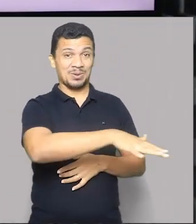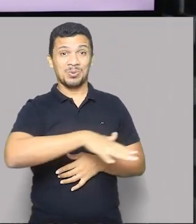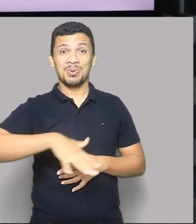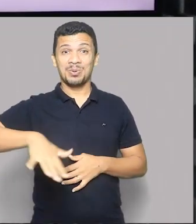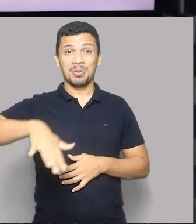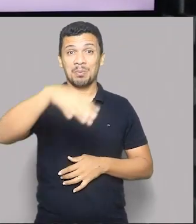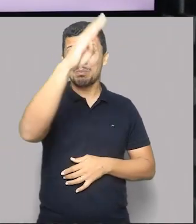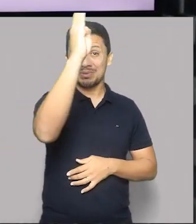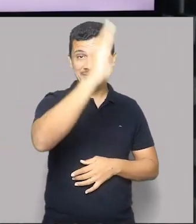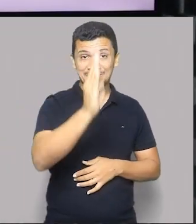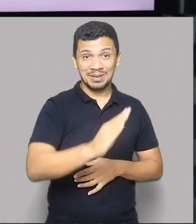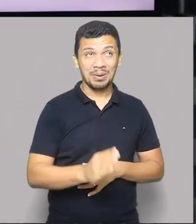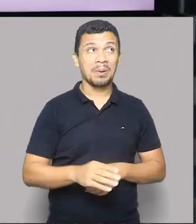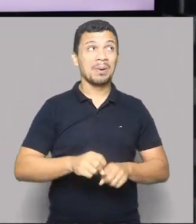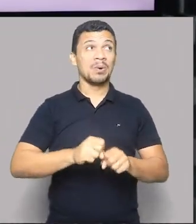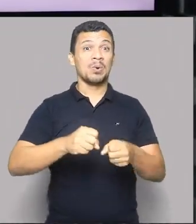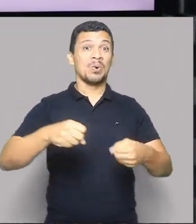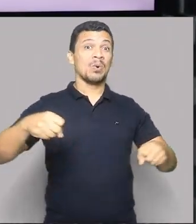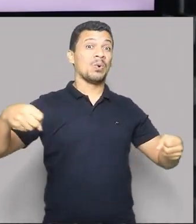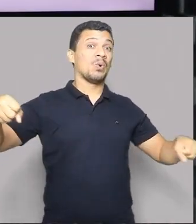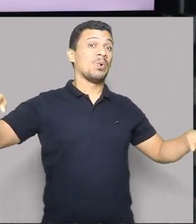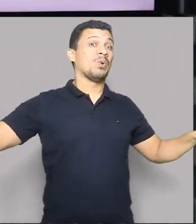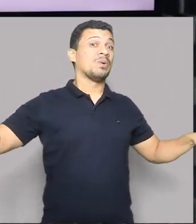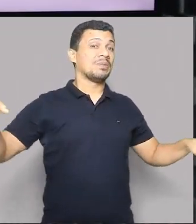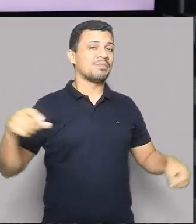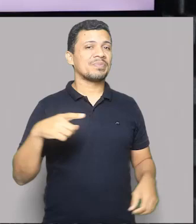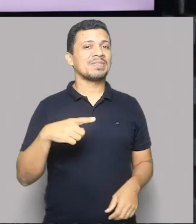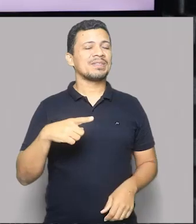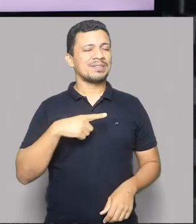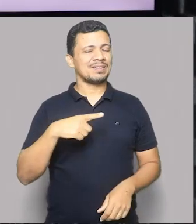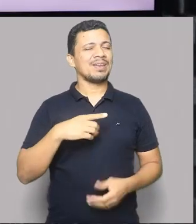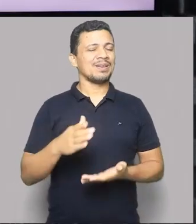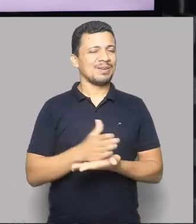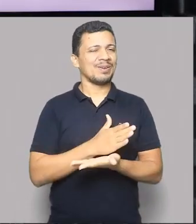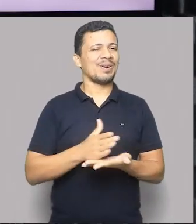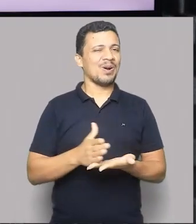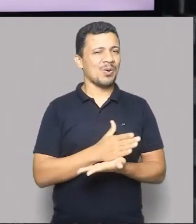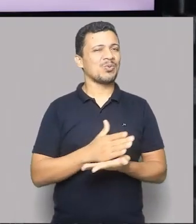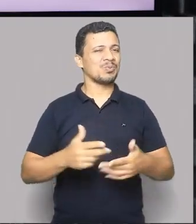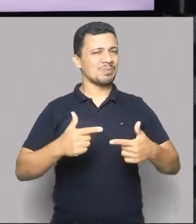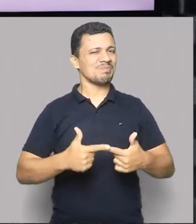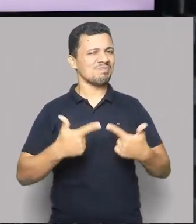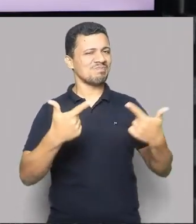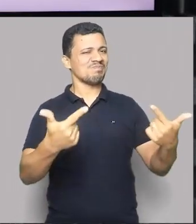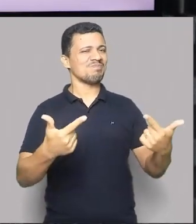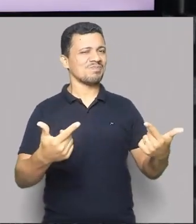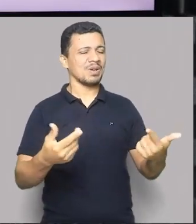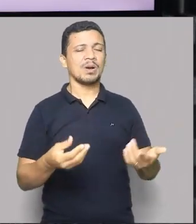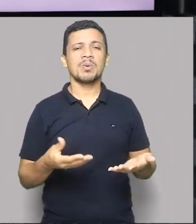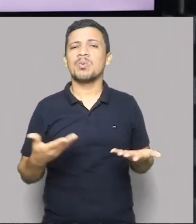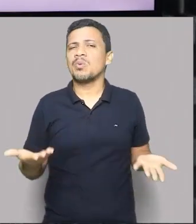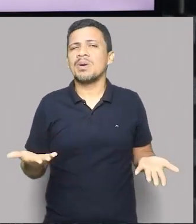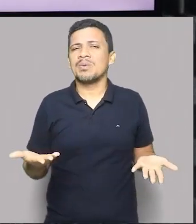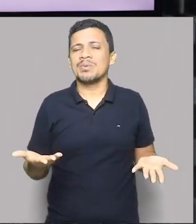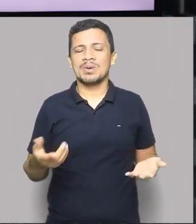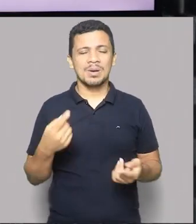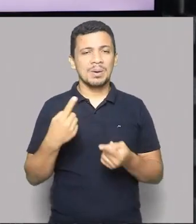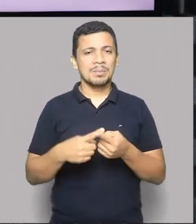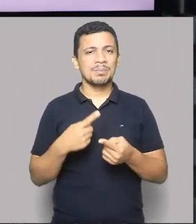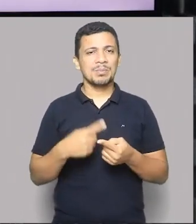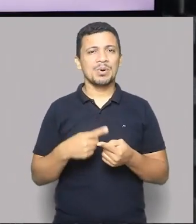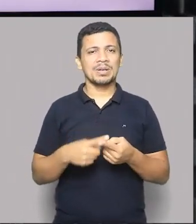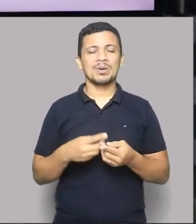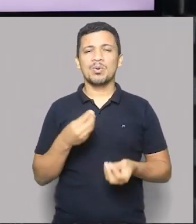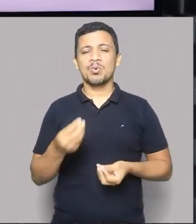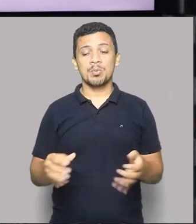territorial, ele é imenso. O que nos dá um certo privilégio. E esse privilégio é porque nas questões